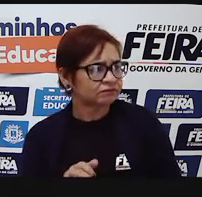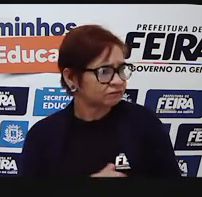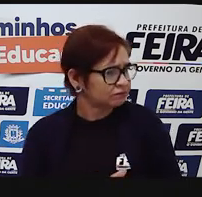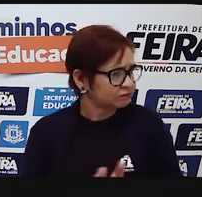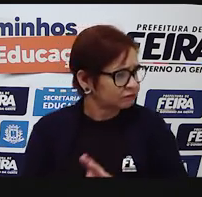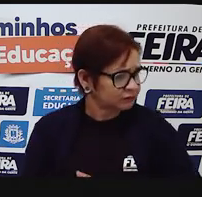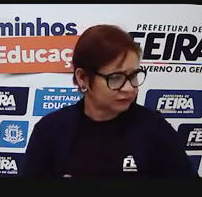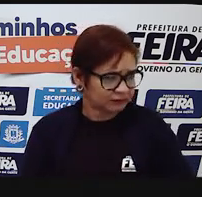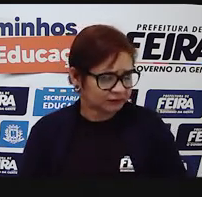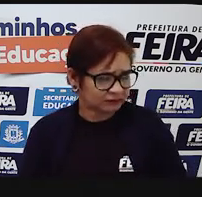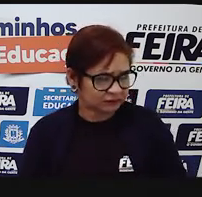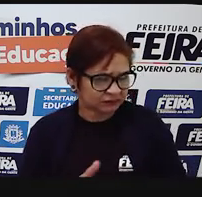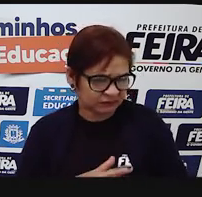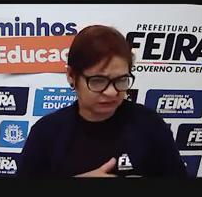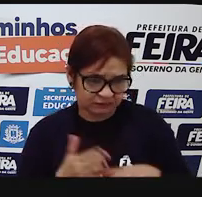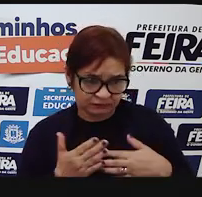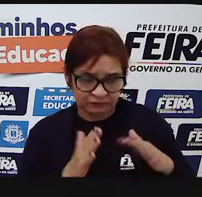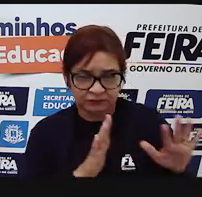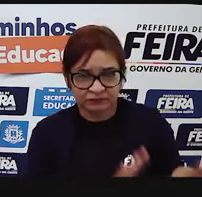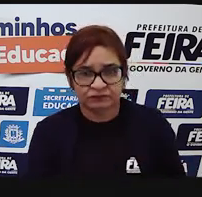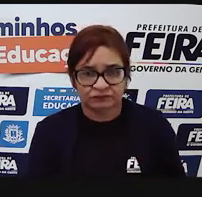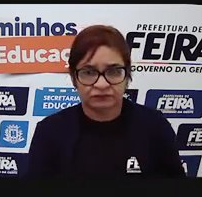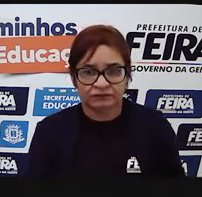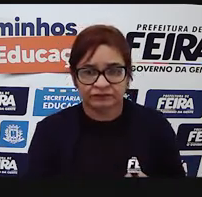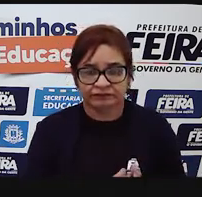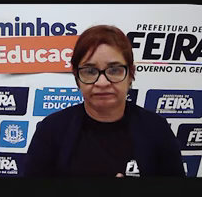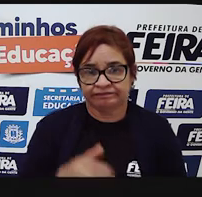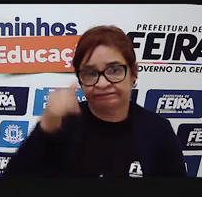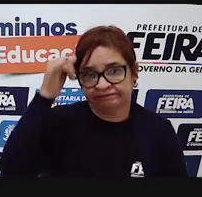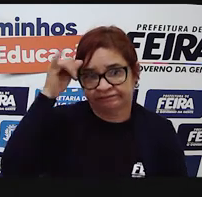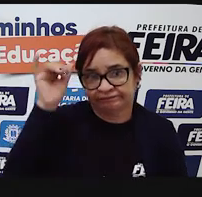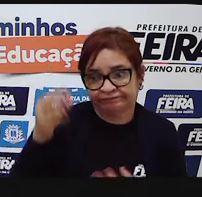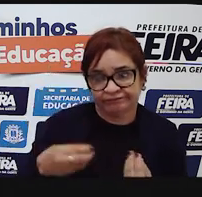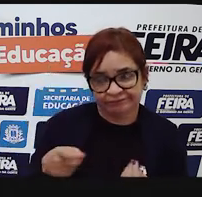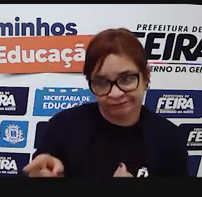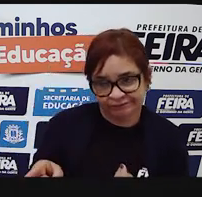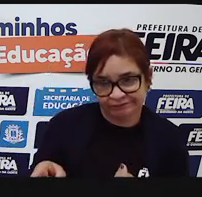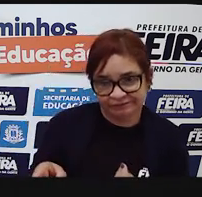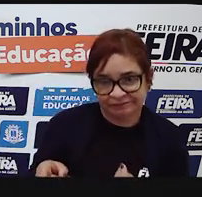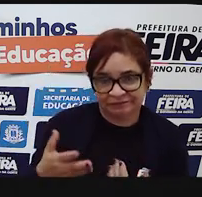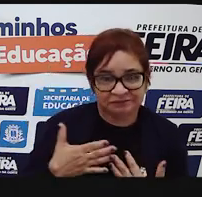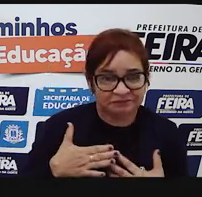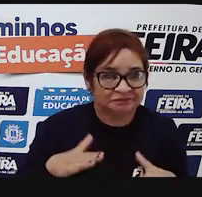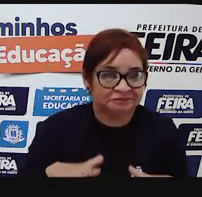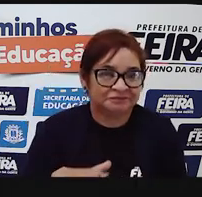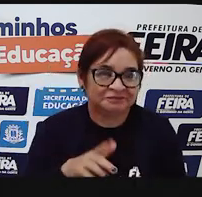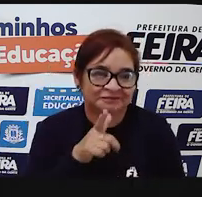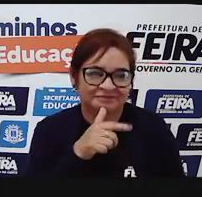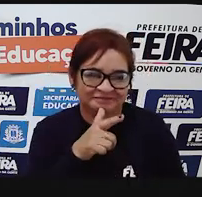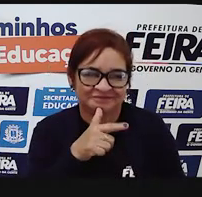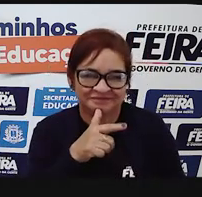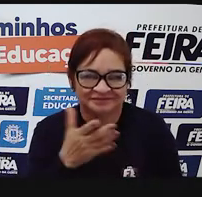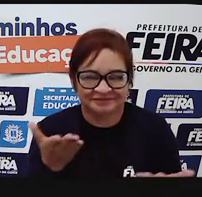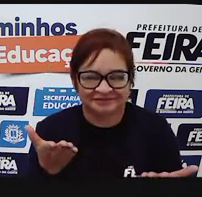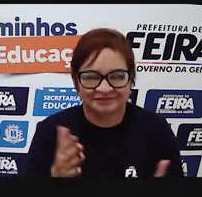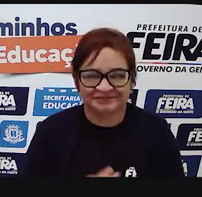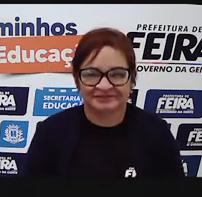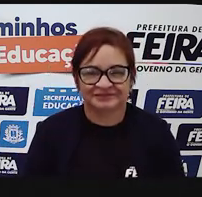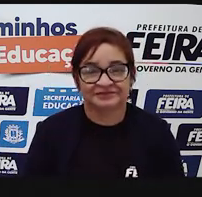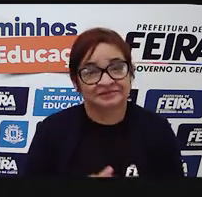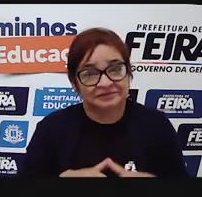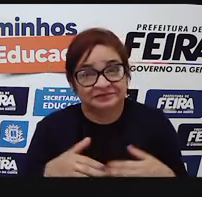do que pegar coronavírus, não é? É surpreendente, Cascão lavando as mãos só numa situação extrema dessa mesmo, não é?